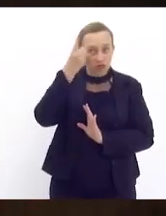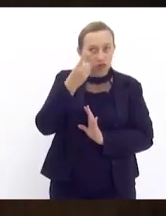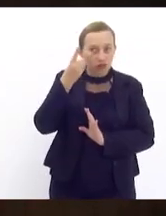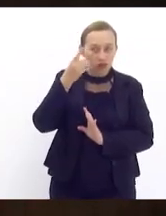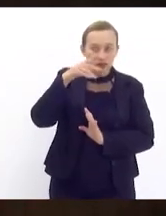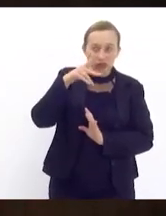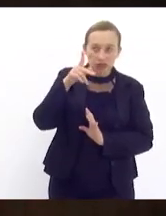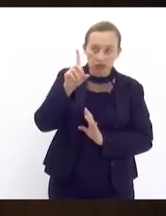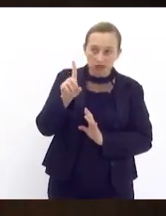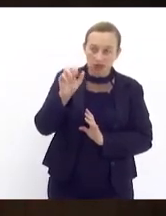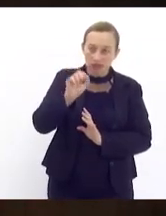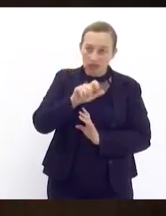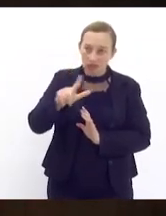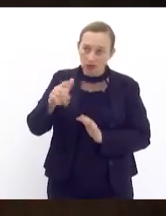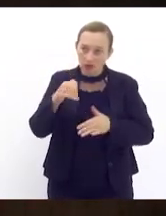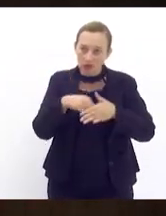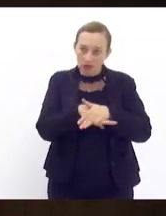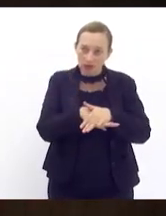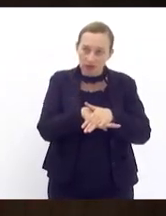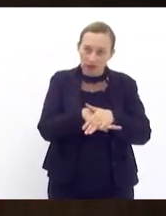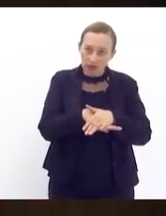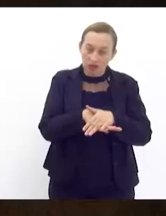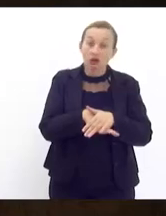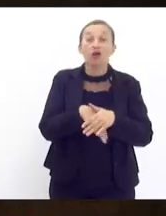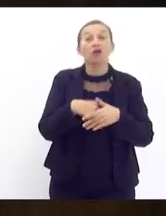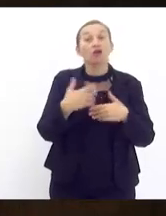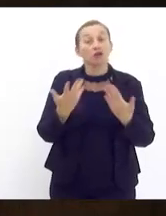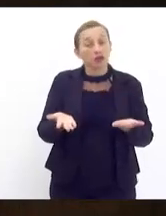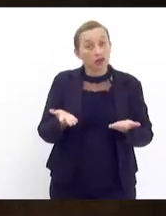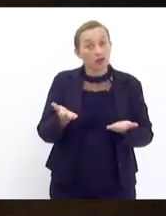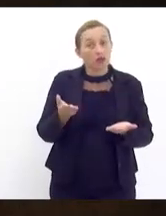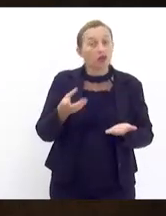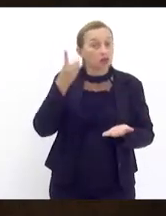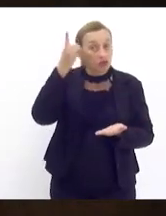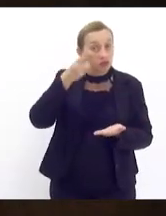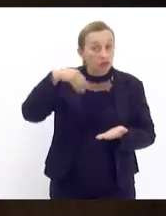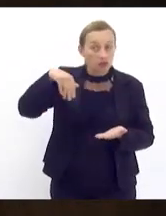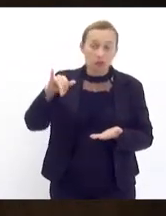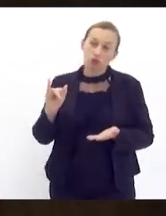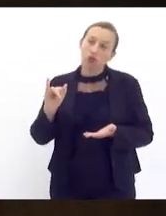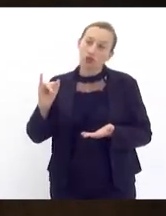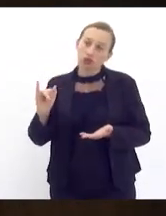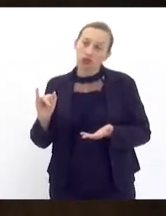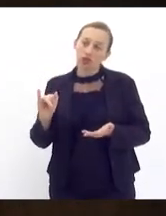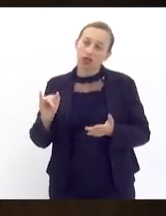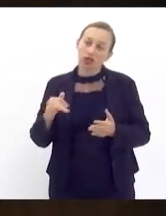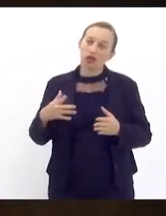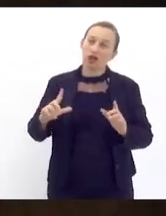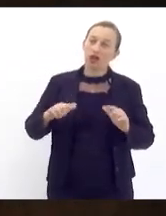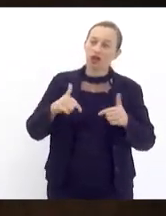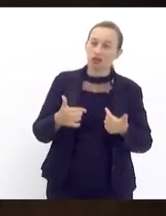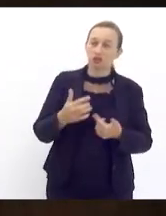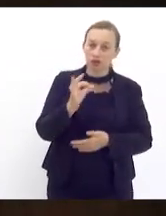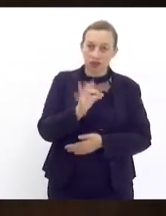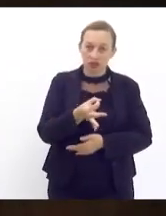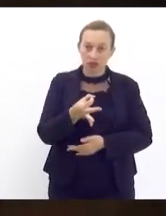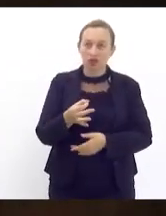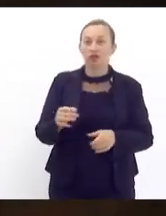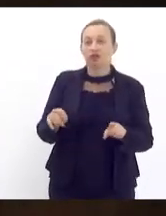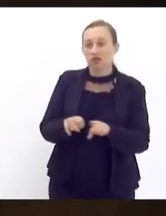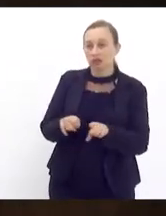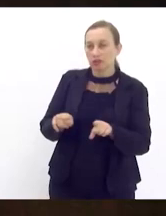Liberon estava arquivado então o deputado Munir agiu corretamente e a CCJ agiu corretamente